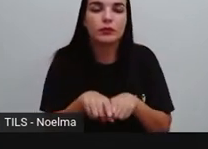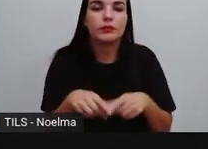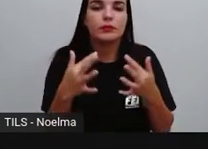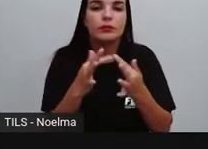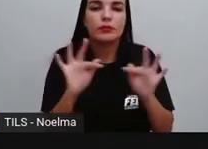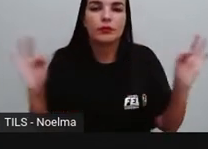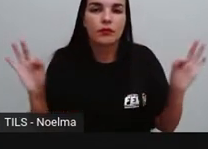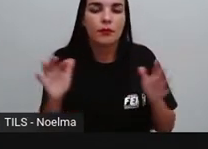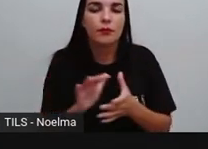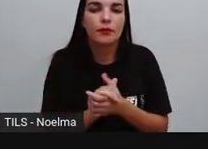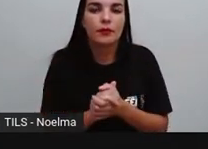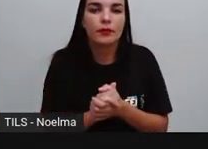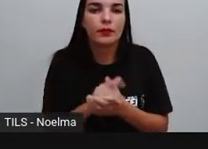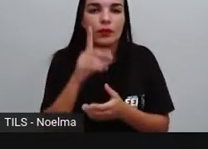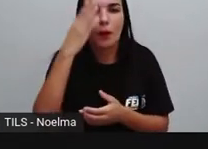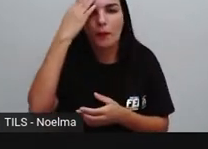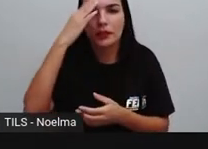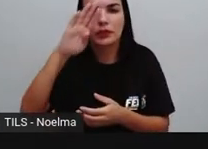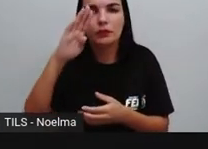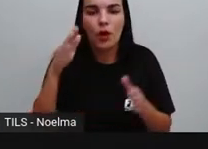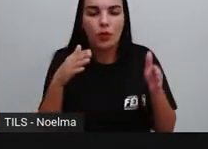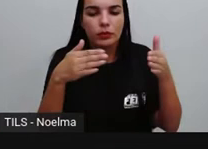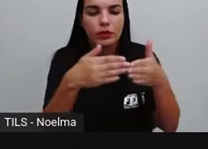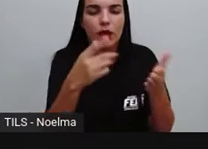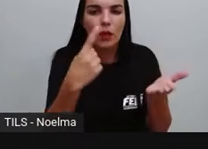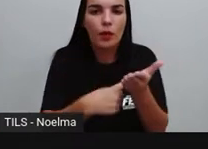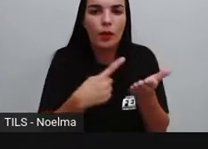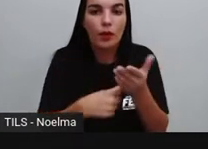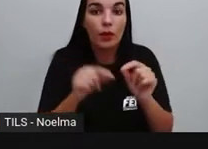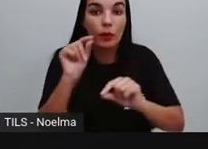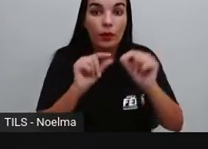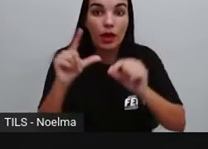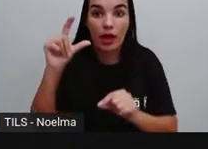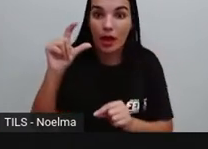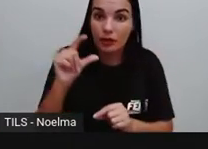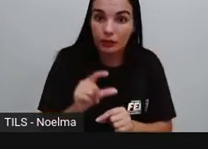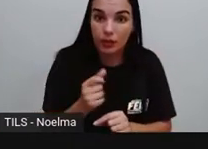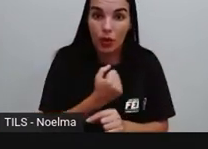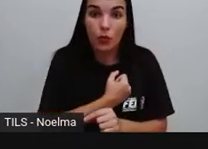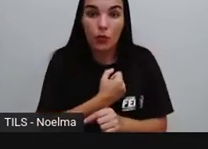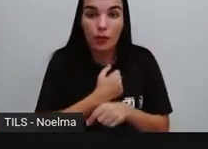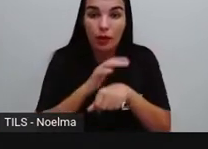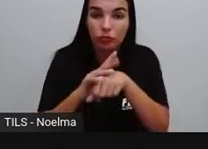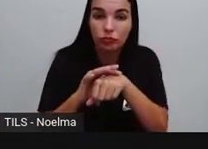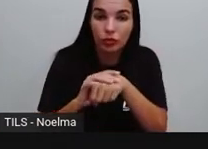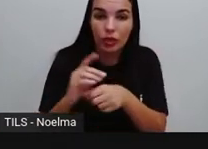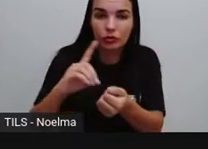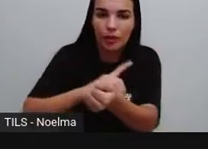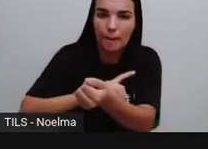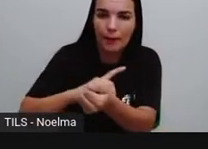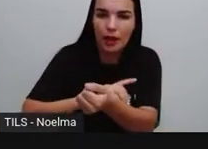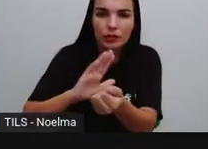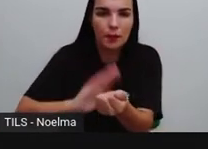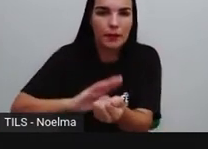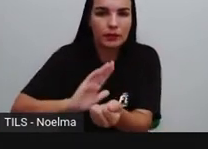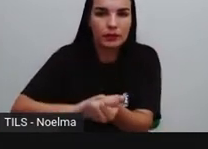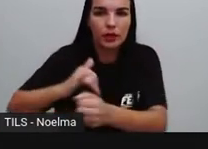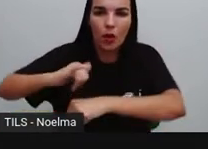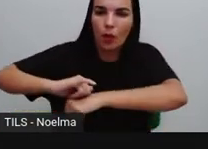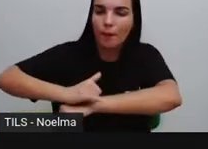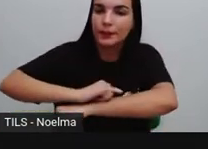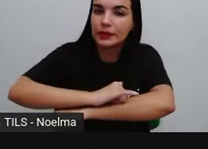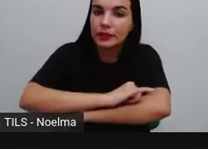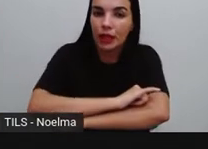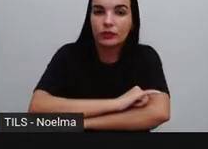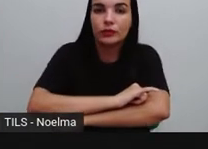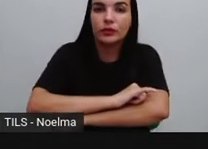O principal objetivo do acordo é reduzir o número de doenças, como diabetes, hipertensão